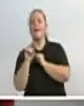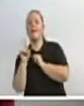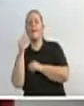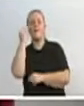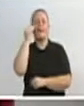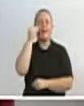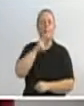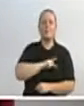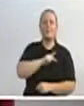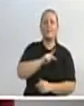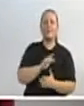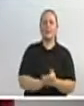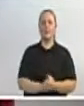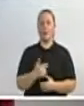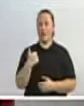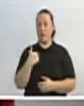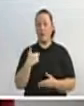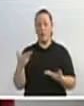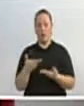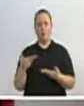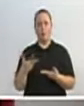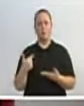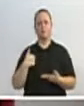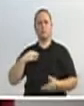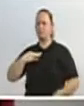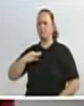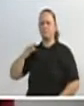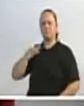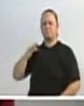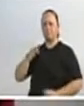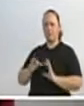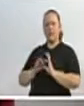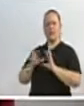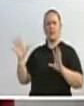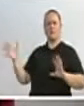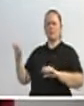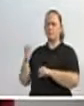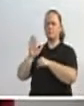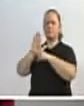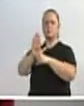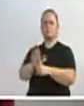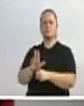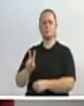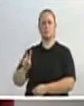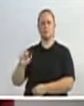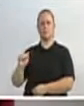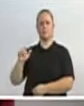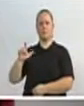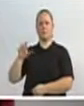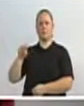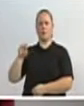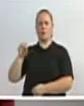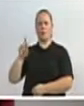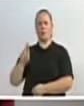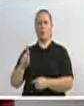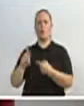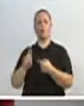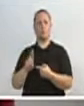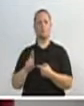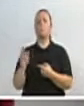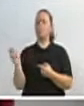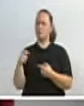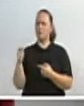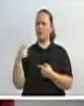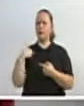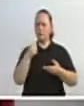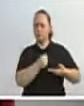construir a candidatura do professor Valmor. À disposição, Jair, para ajudar. Se entendendo que posso ajudar, estou